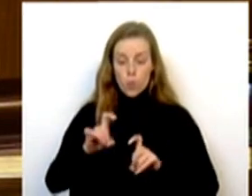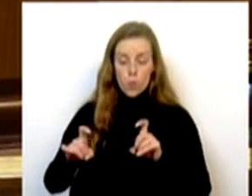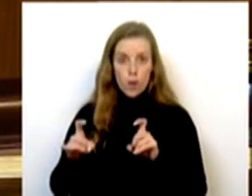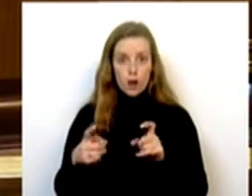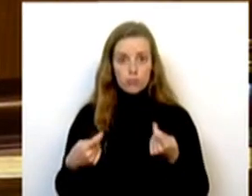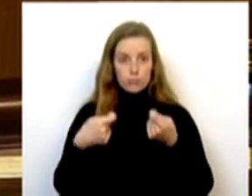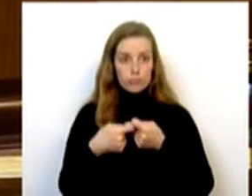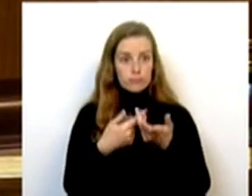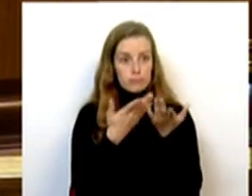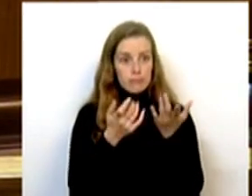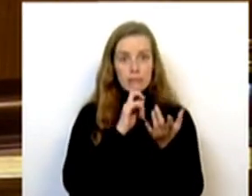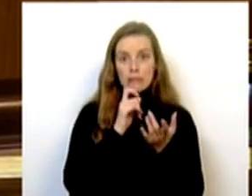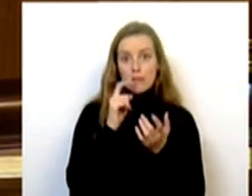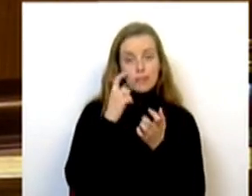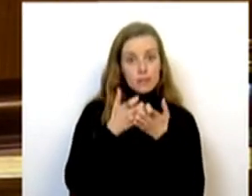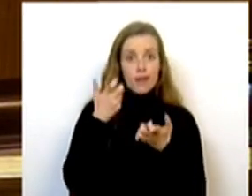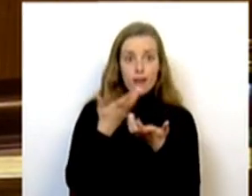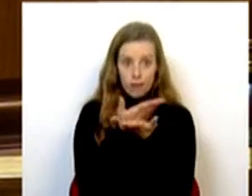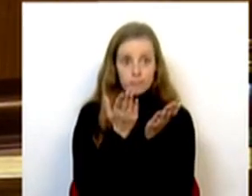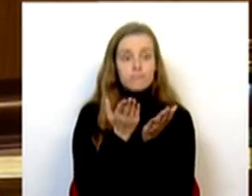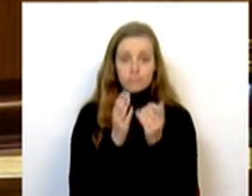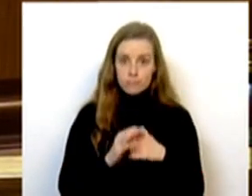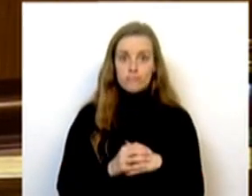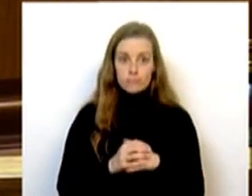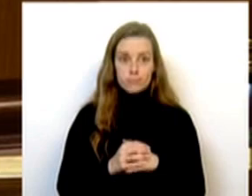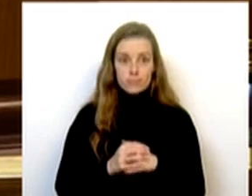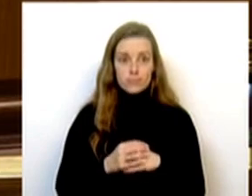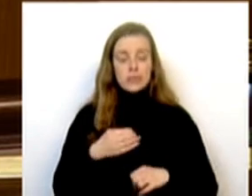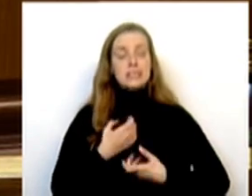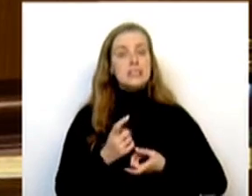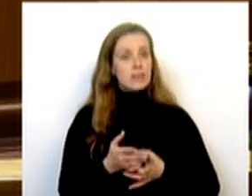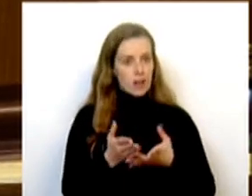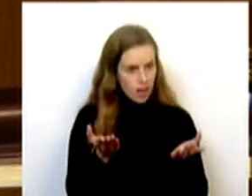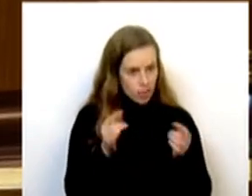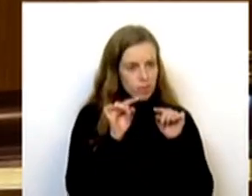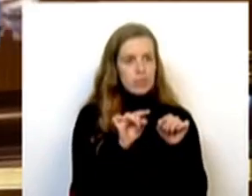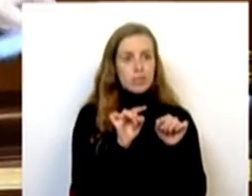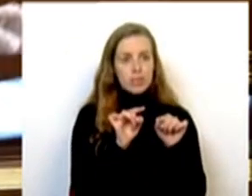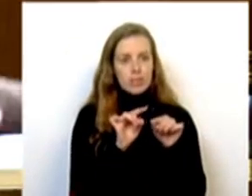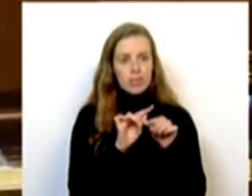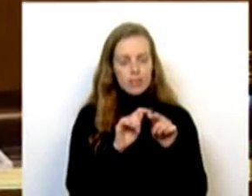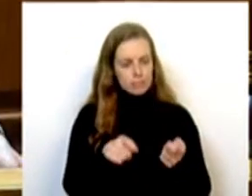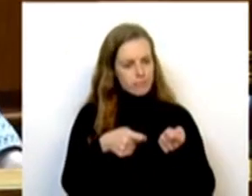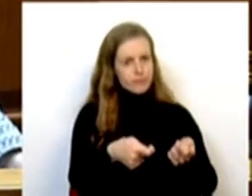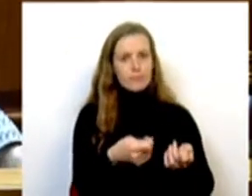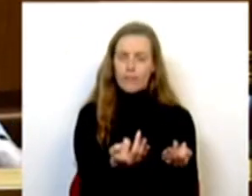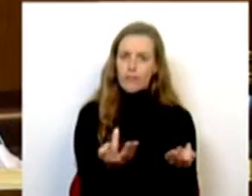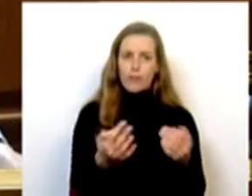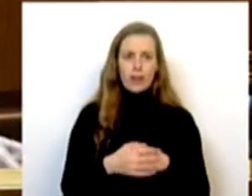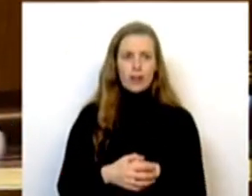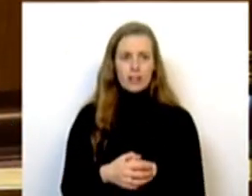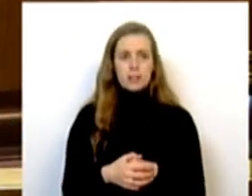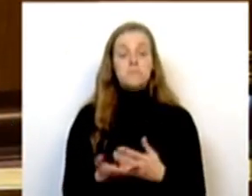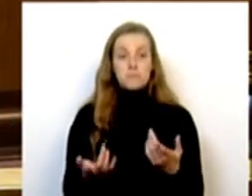elucidativo sobre o significado desta aposta. Fiel seria ainda que